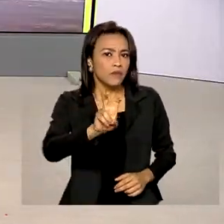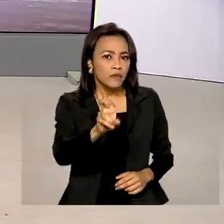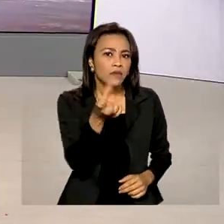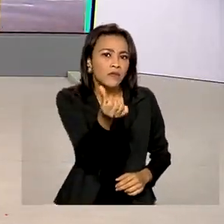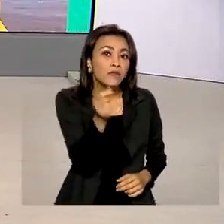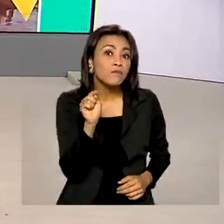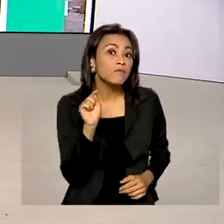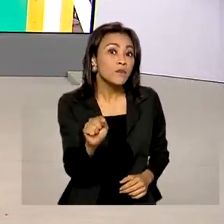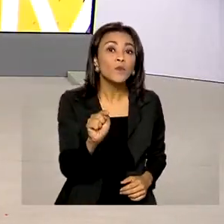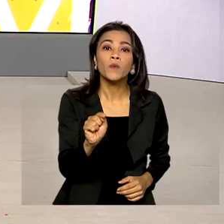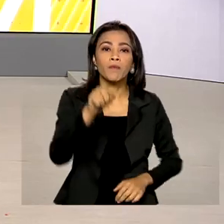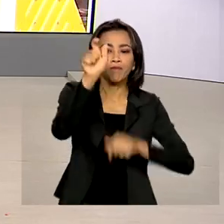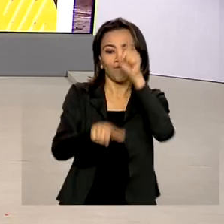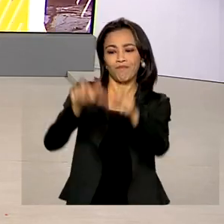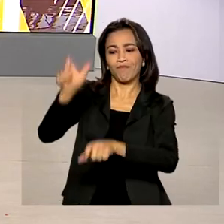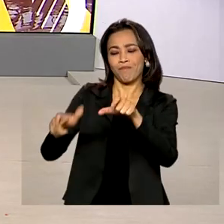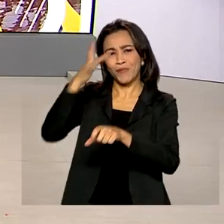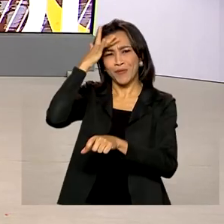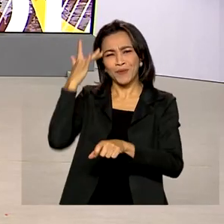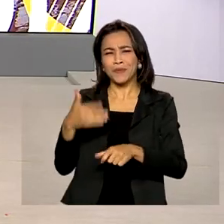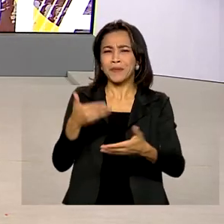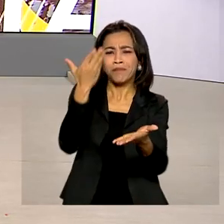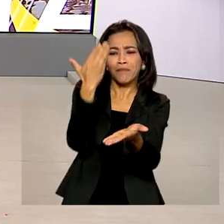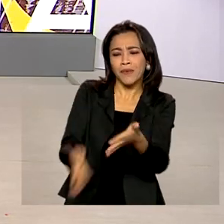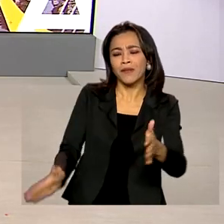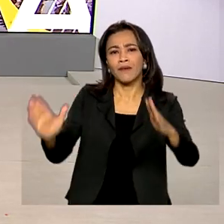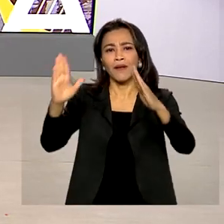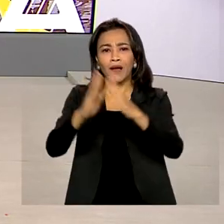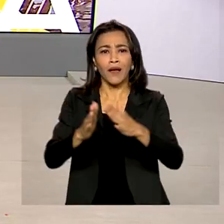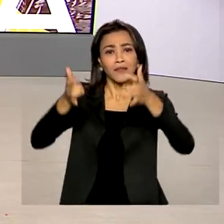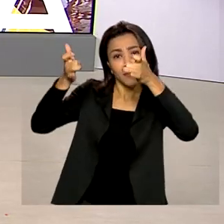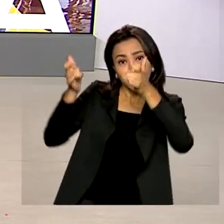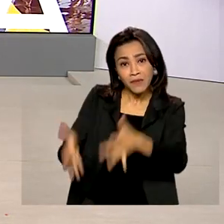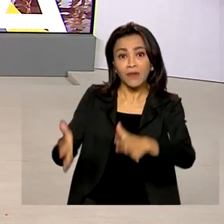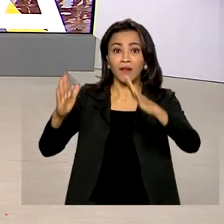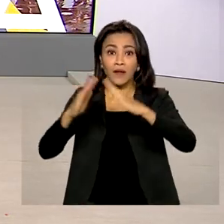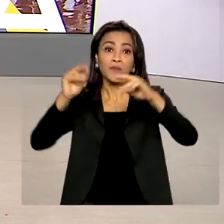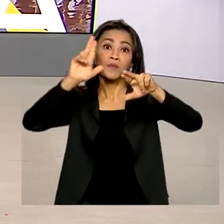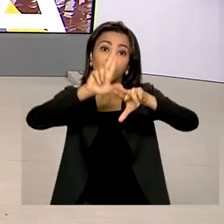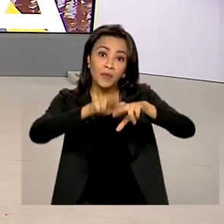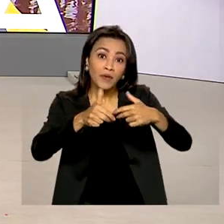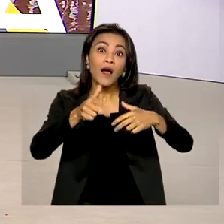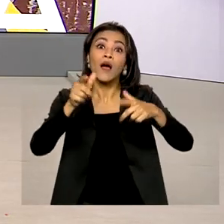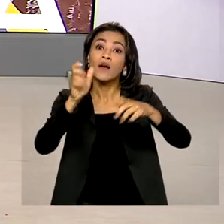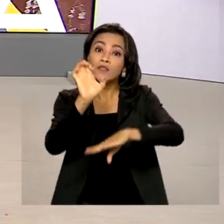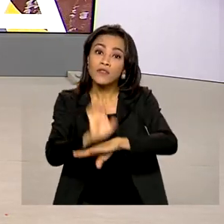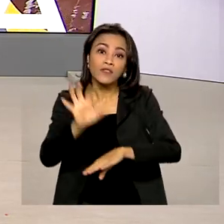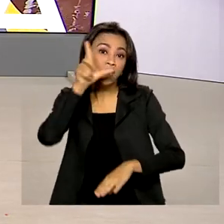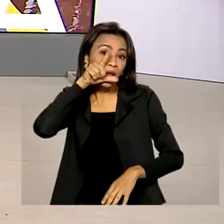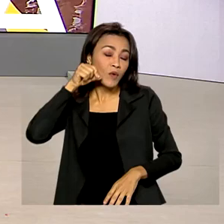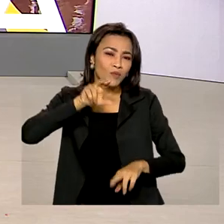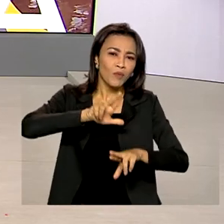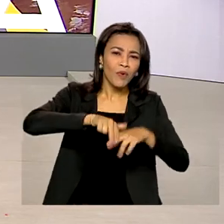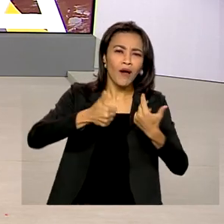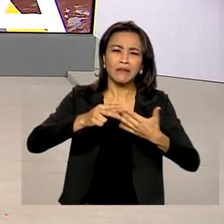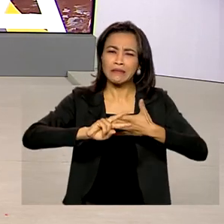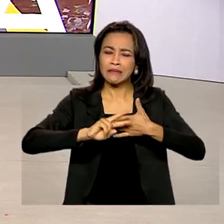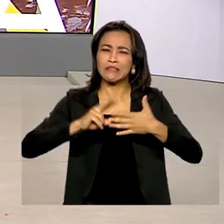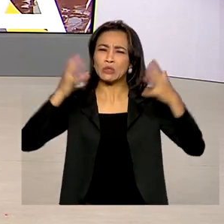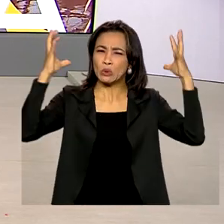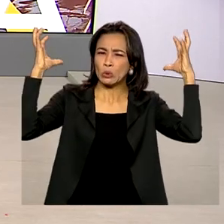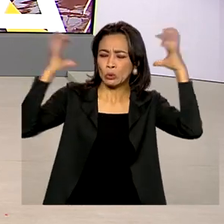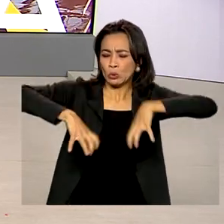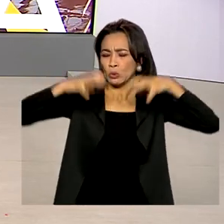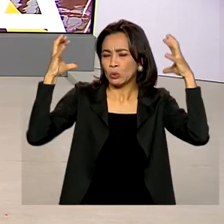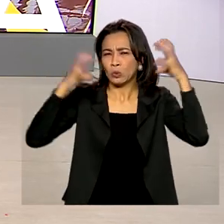pessoas estão desabrigadas ou desalojadas em Alagoas, estado que voltou a ser afetado pelas fortes